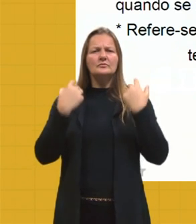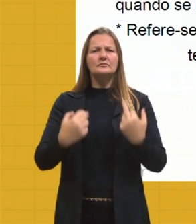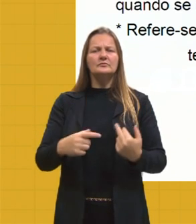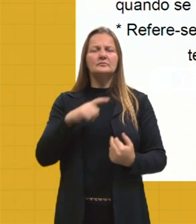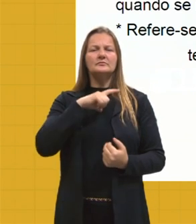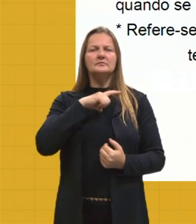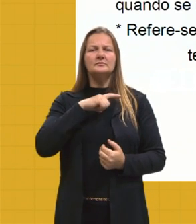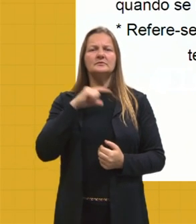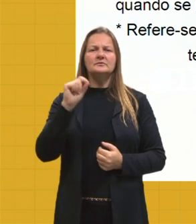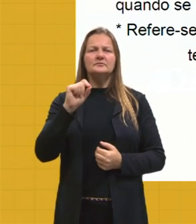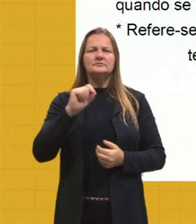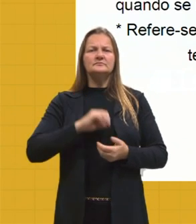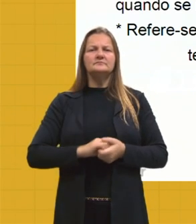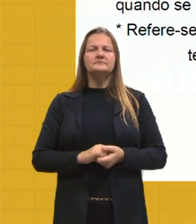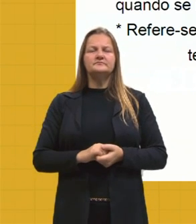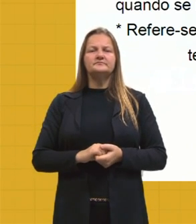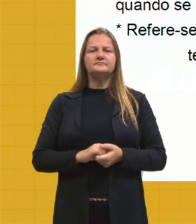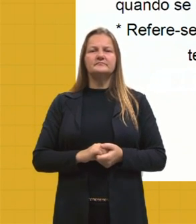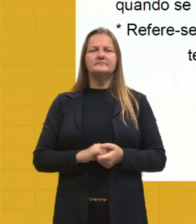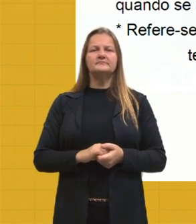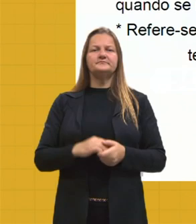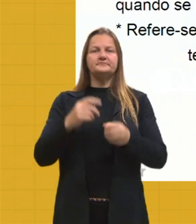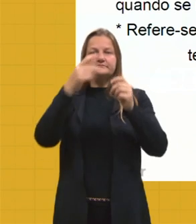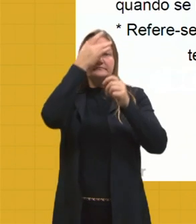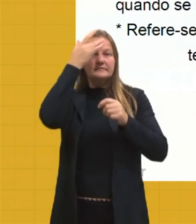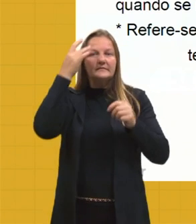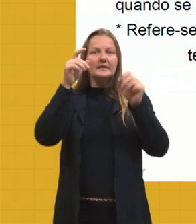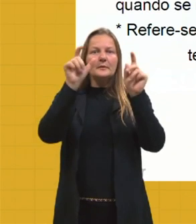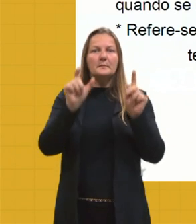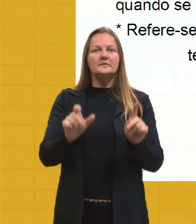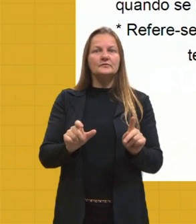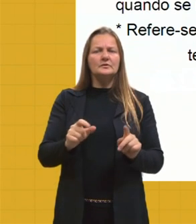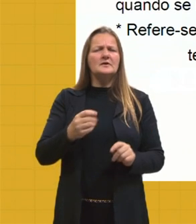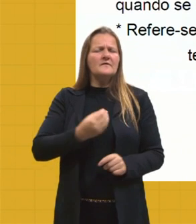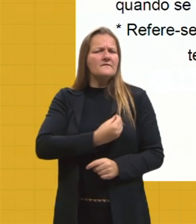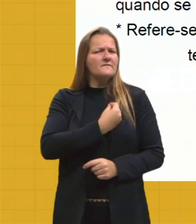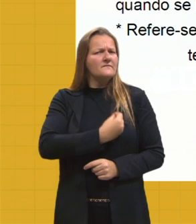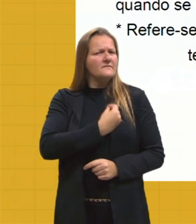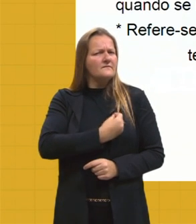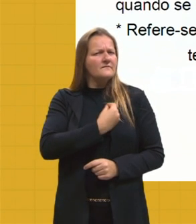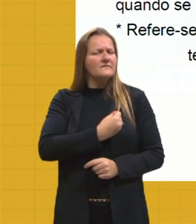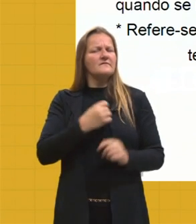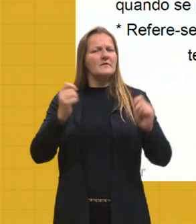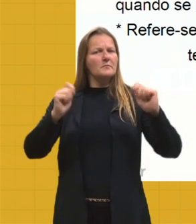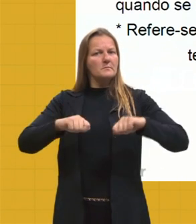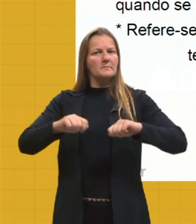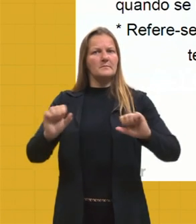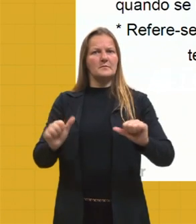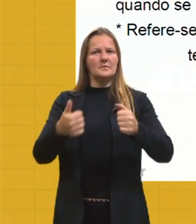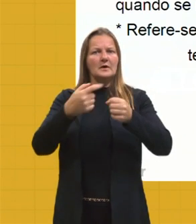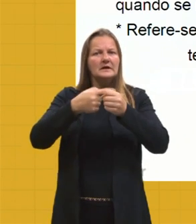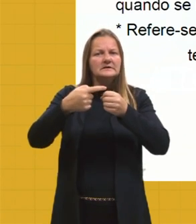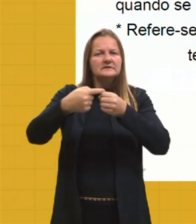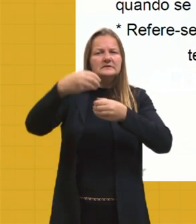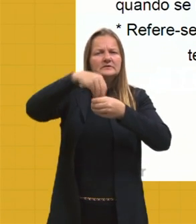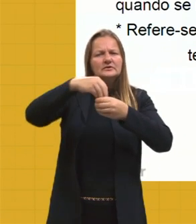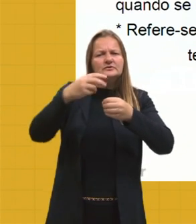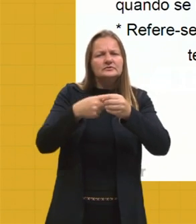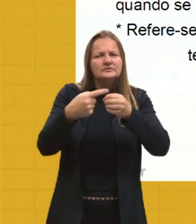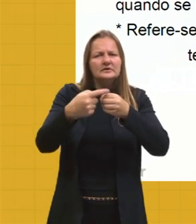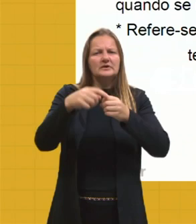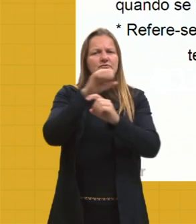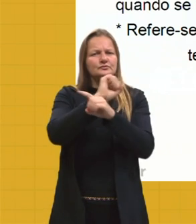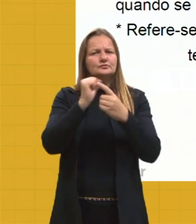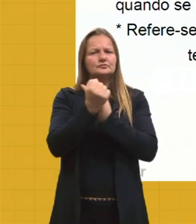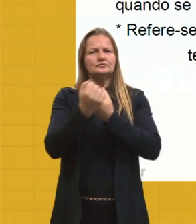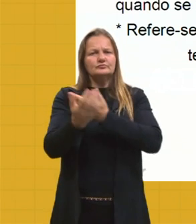acordos. A política é para que as pessoas vivam a melhor forma possível na pólis, na sociedade.